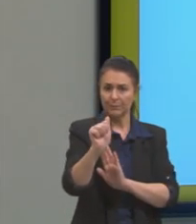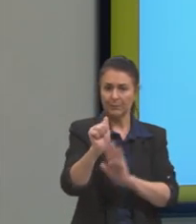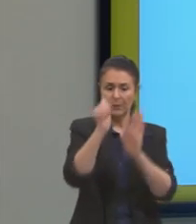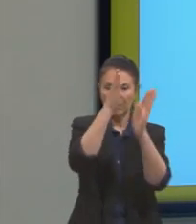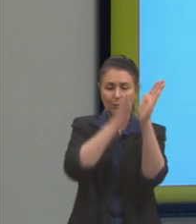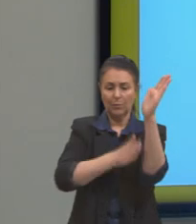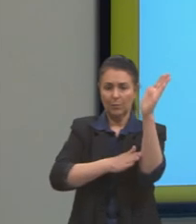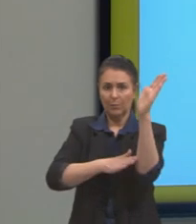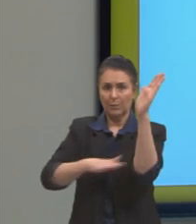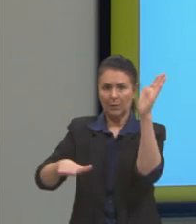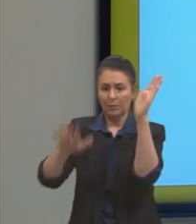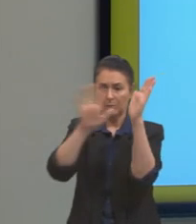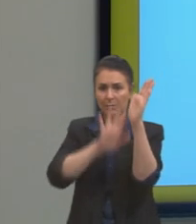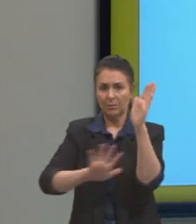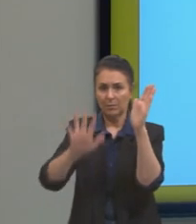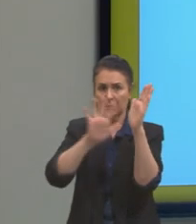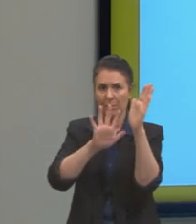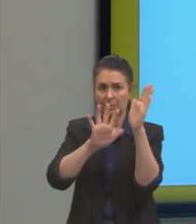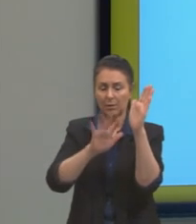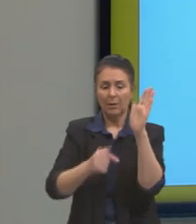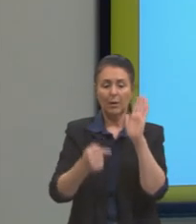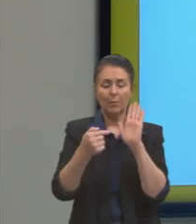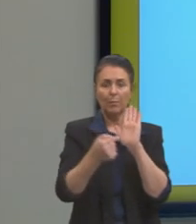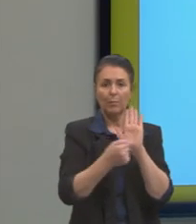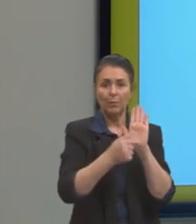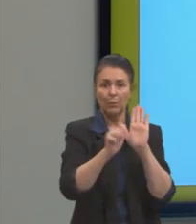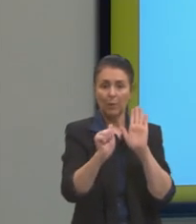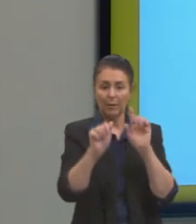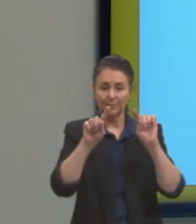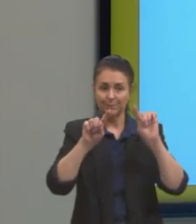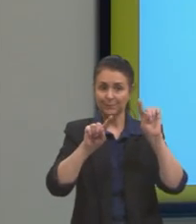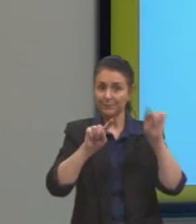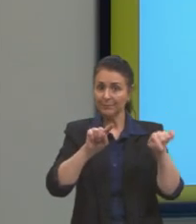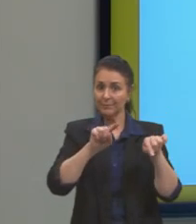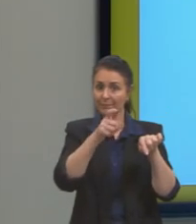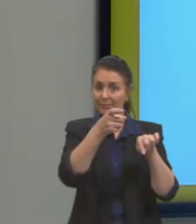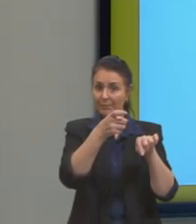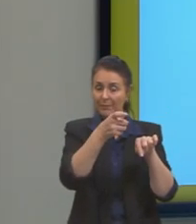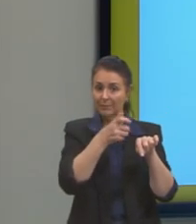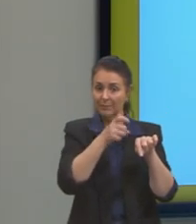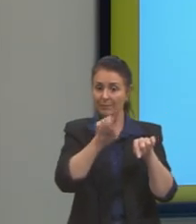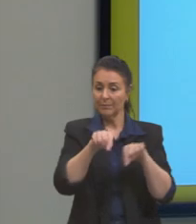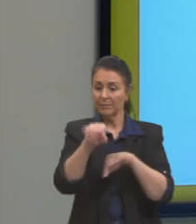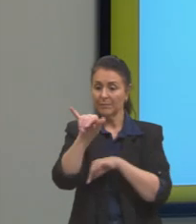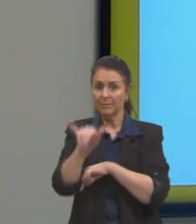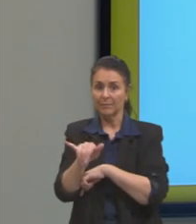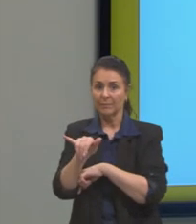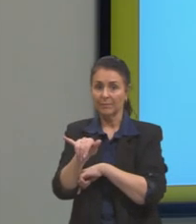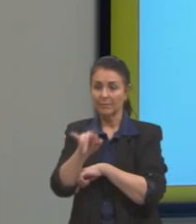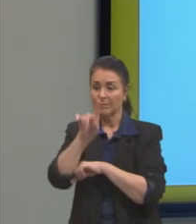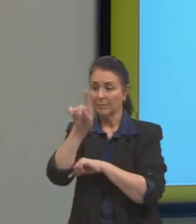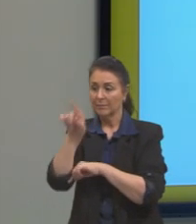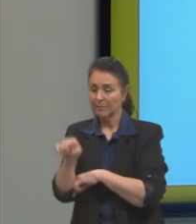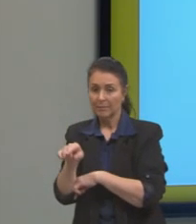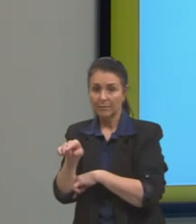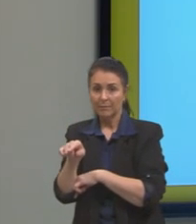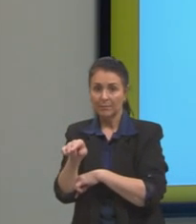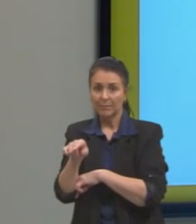slide ficou dividido, mas é ponto A, abre parênteses, X, Y. Ou seja, como se fosse